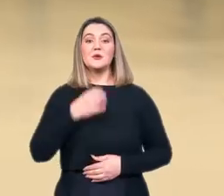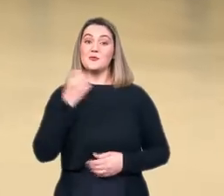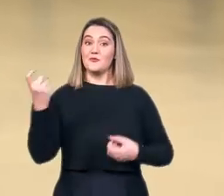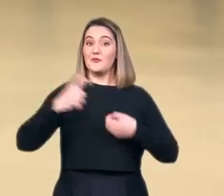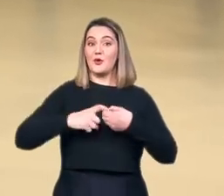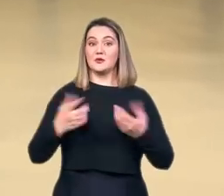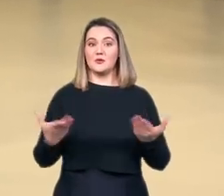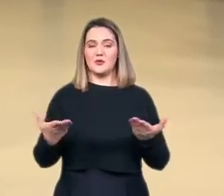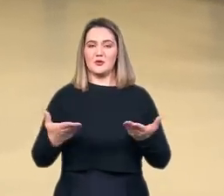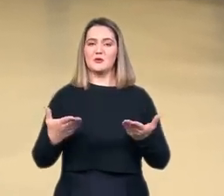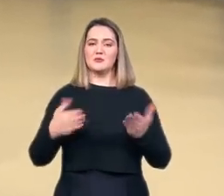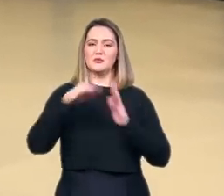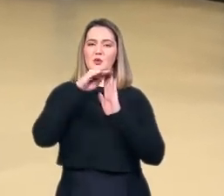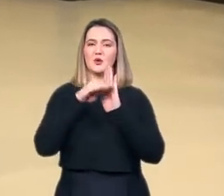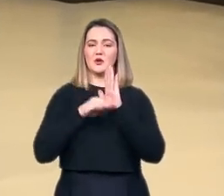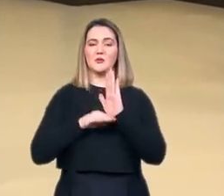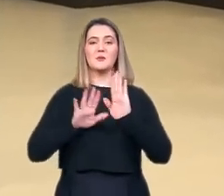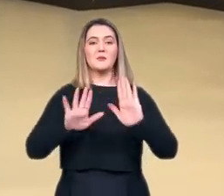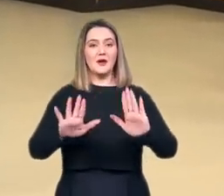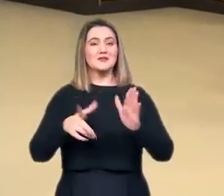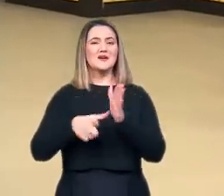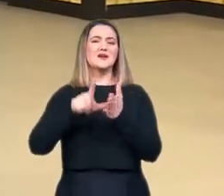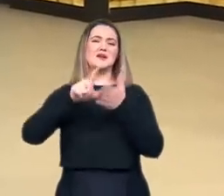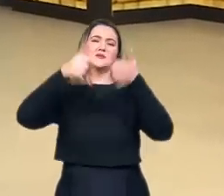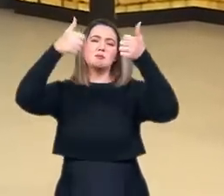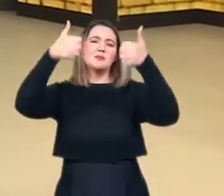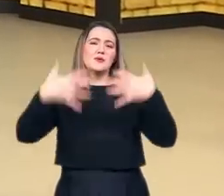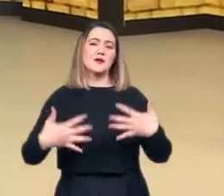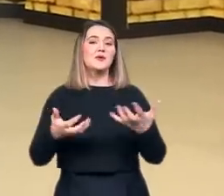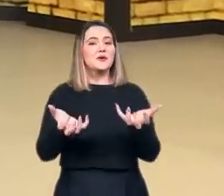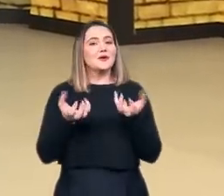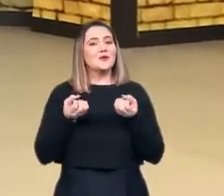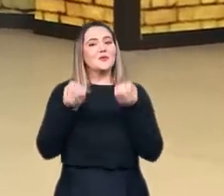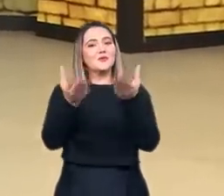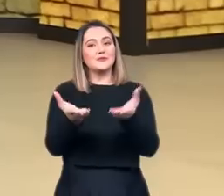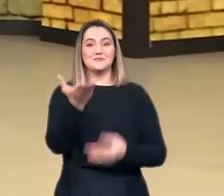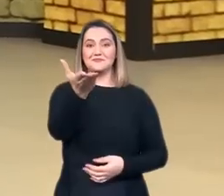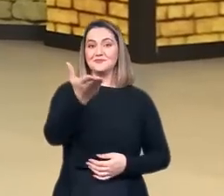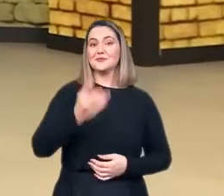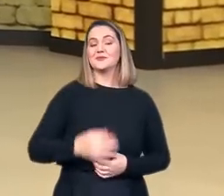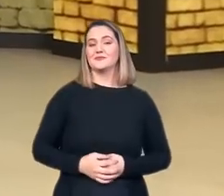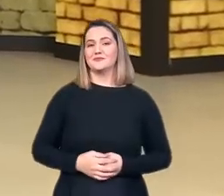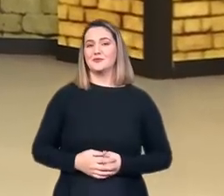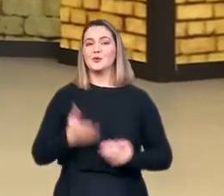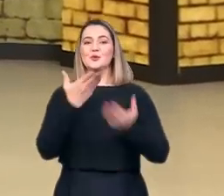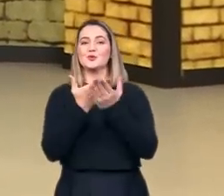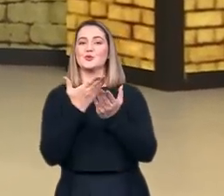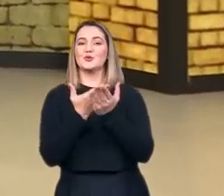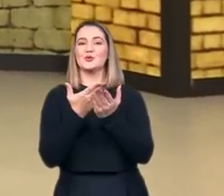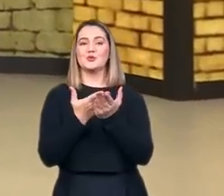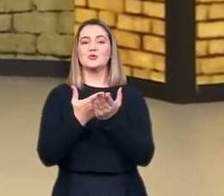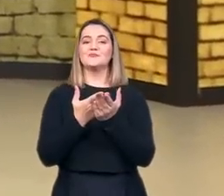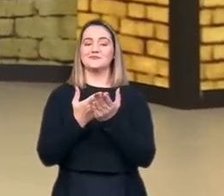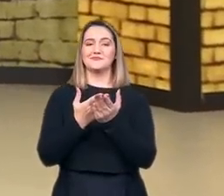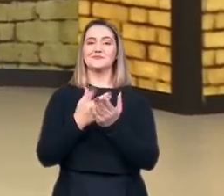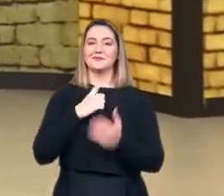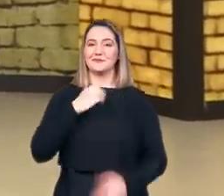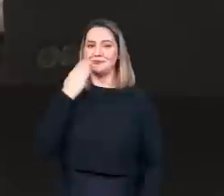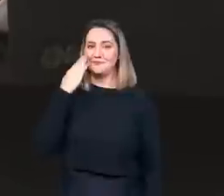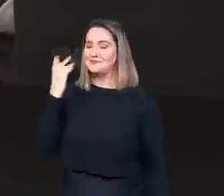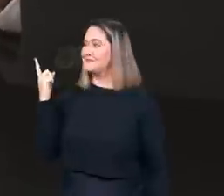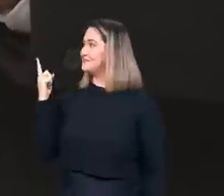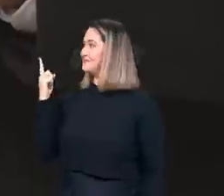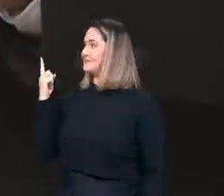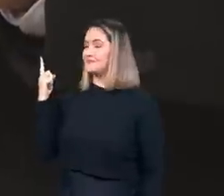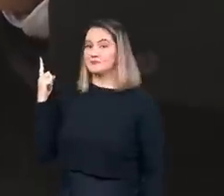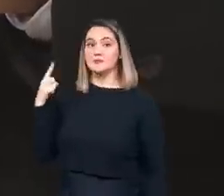De volta com o programa Evidências, e eu não posso começar o assunto de hoje sem oferecer para você o nosso Guia de Estudos Evidências,